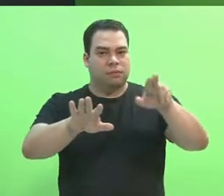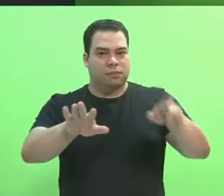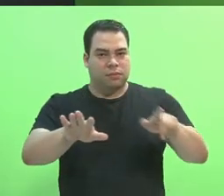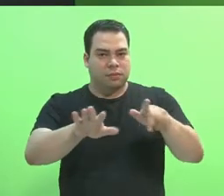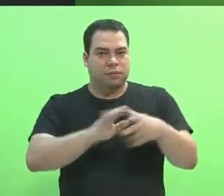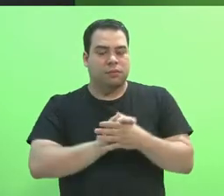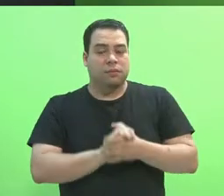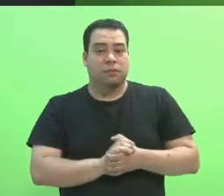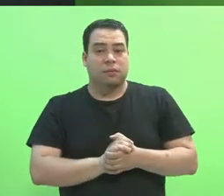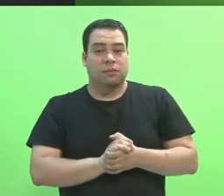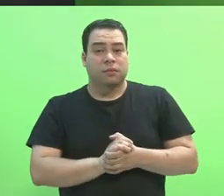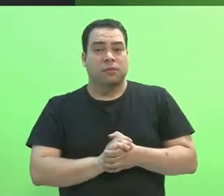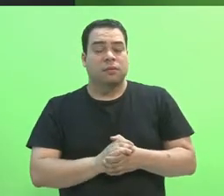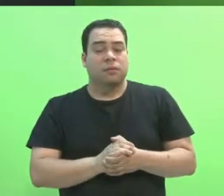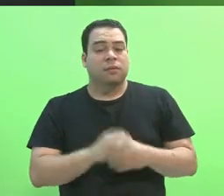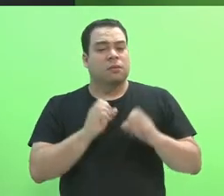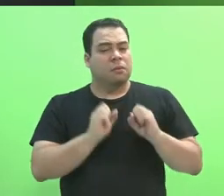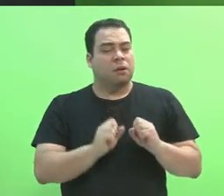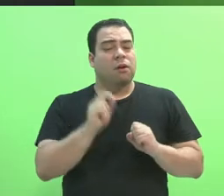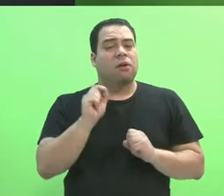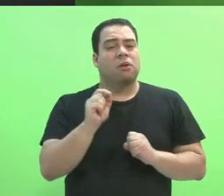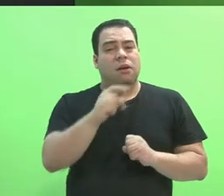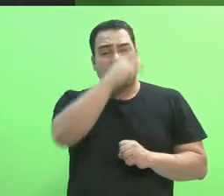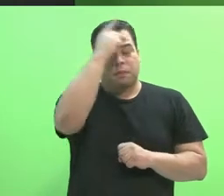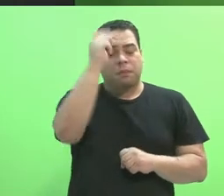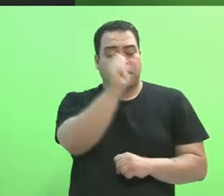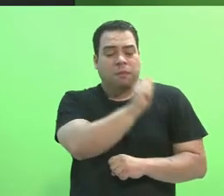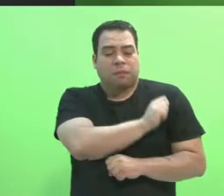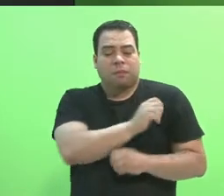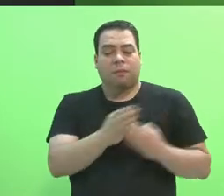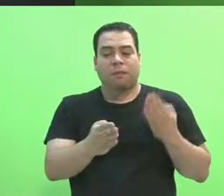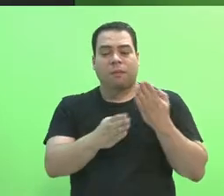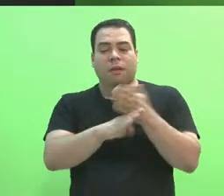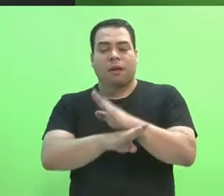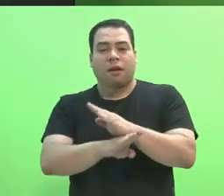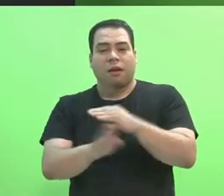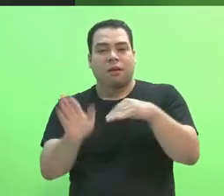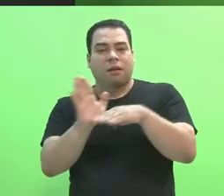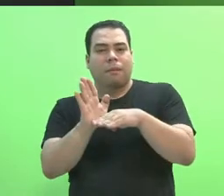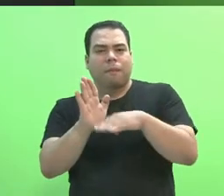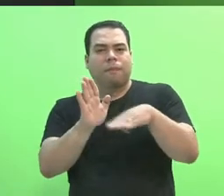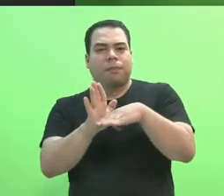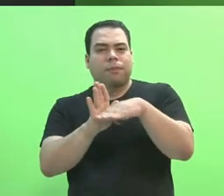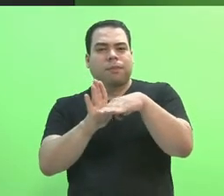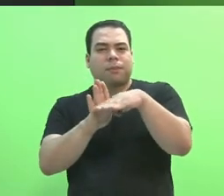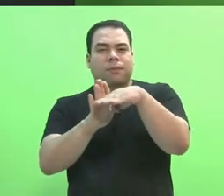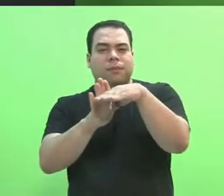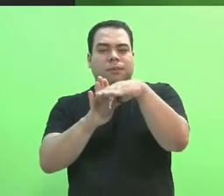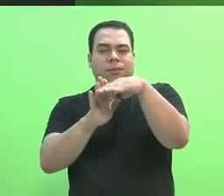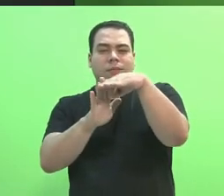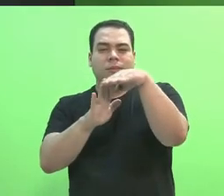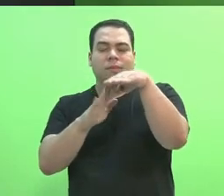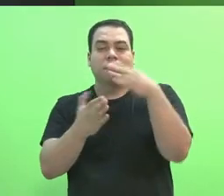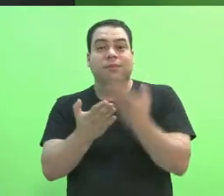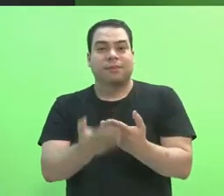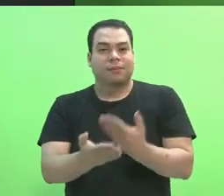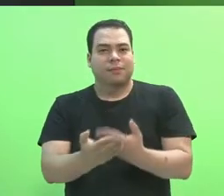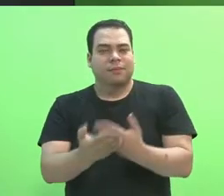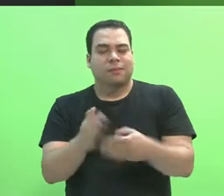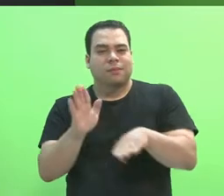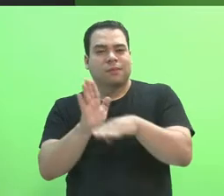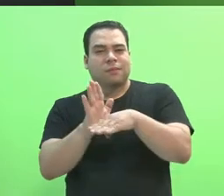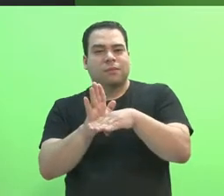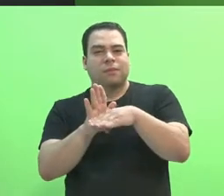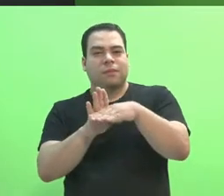tecnologia, possibilitando aos que neles ingressam a verticalização dos estudos com itinerários formativos